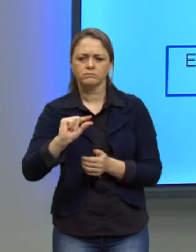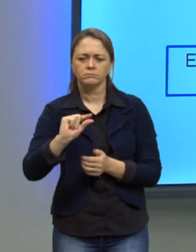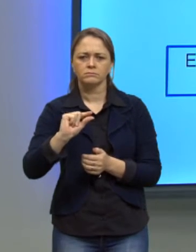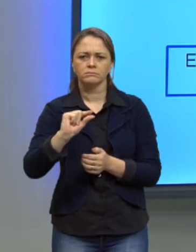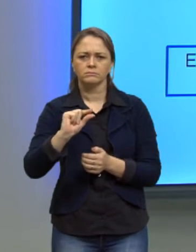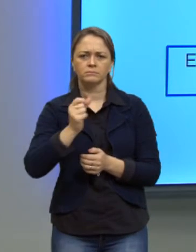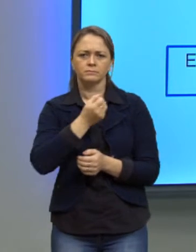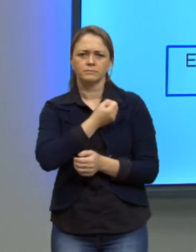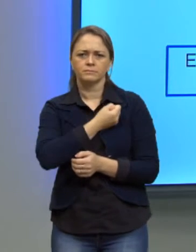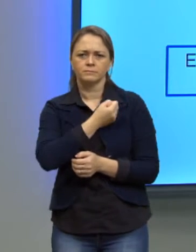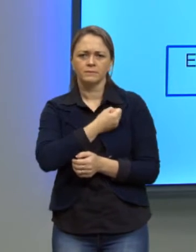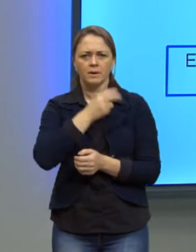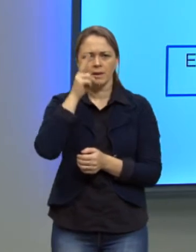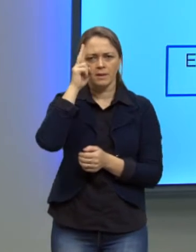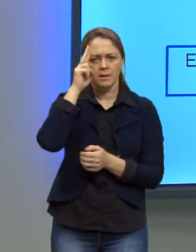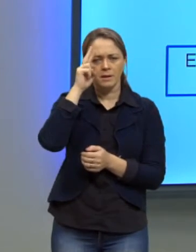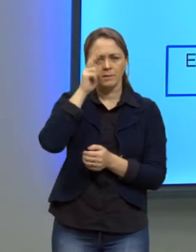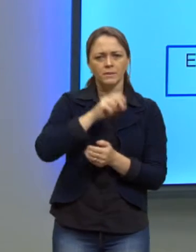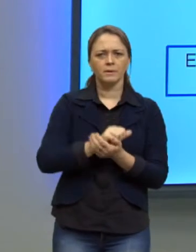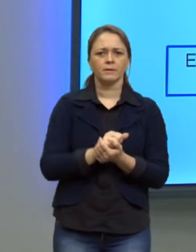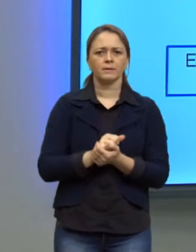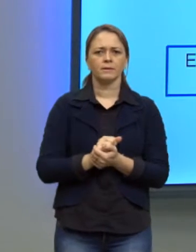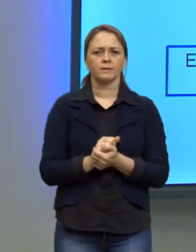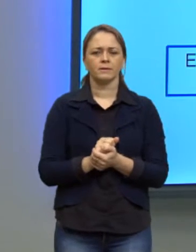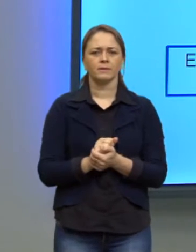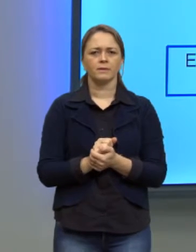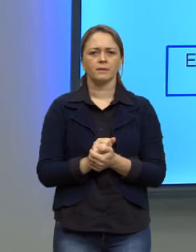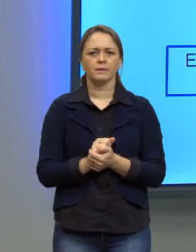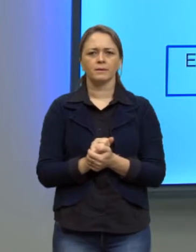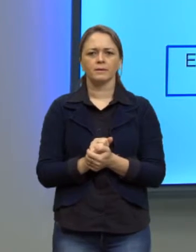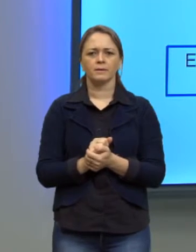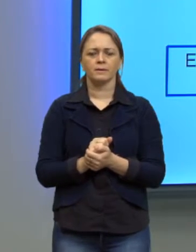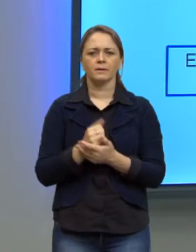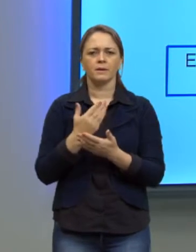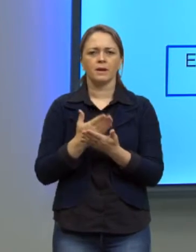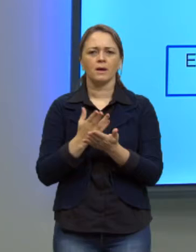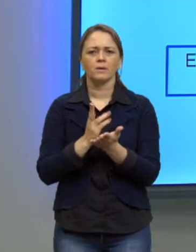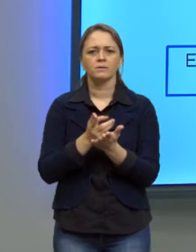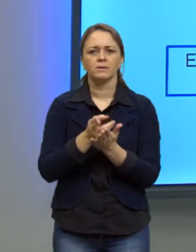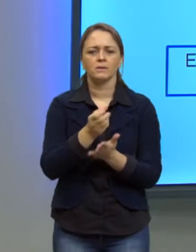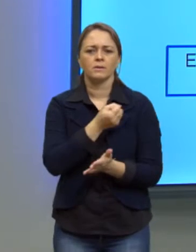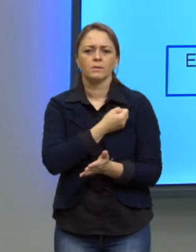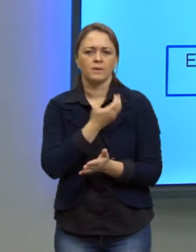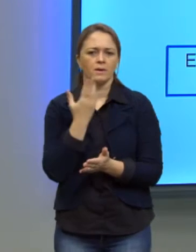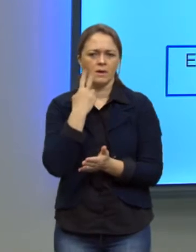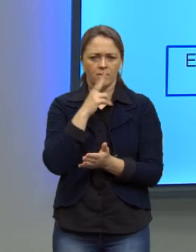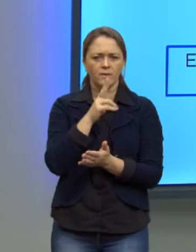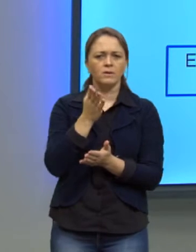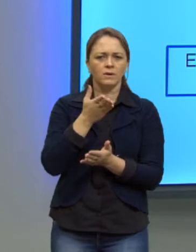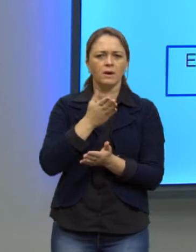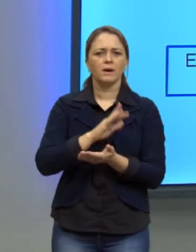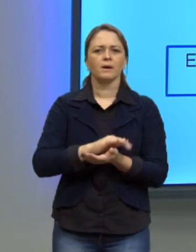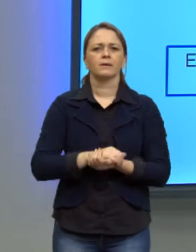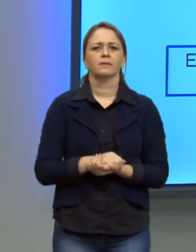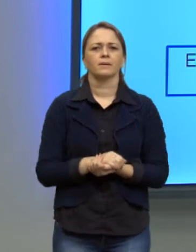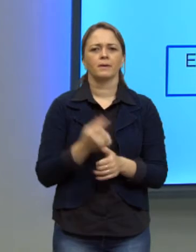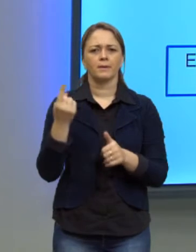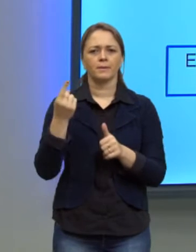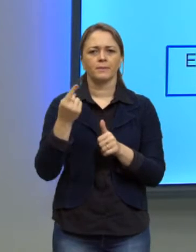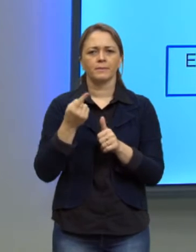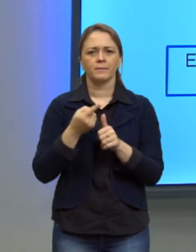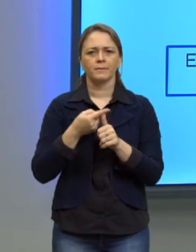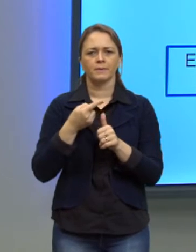abaixo do A. Lembram? Falamos nisso na aula de sequência numérica. Então, o primeiro termo,